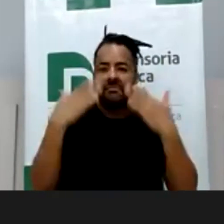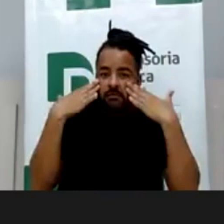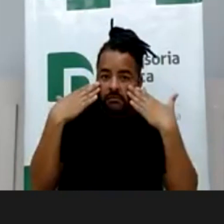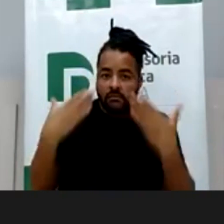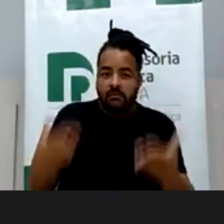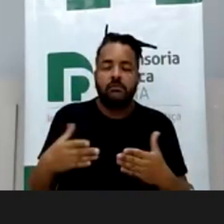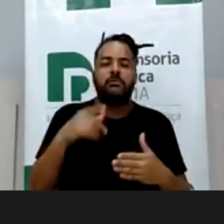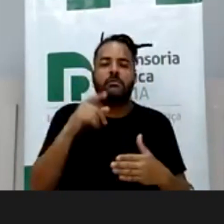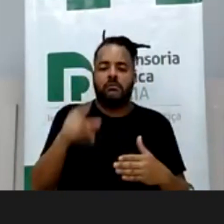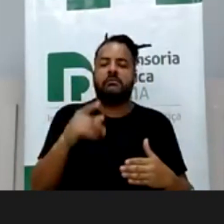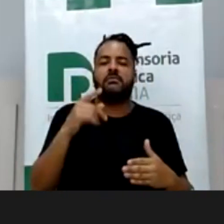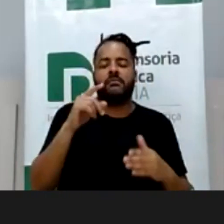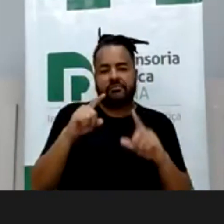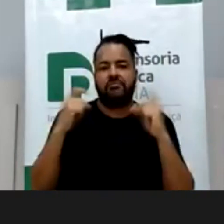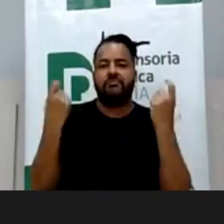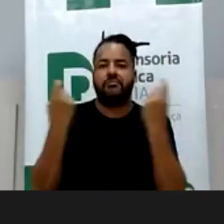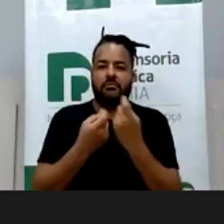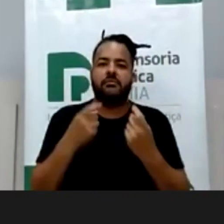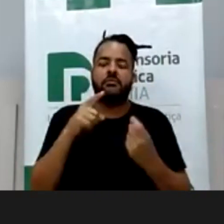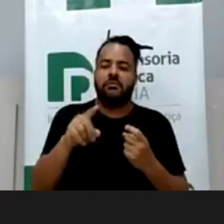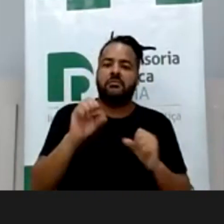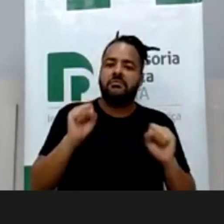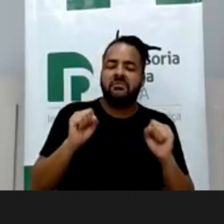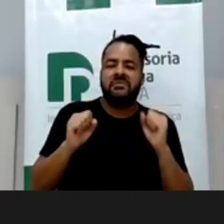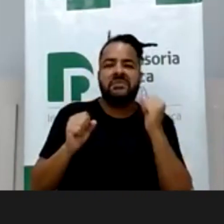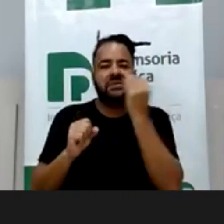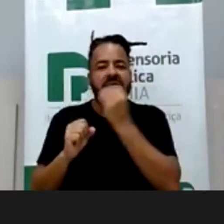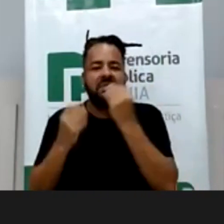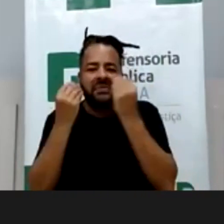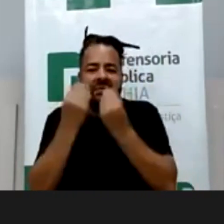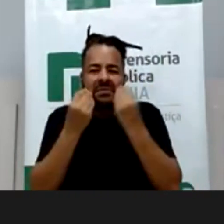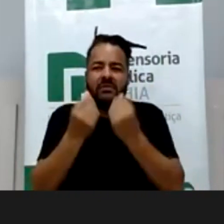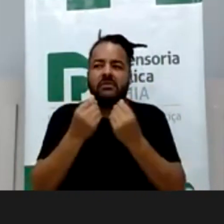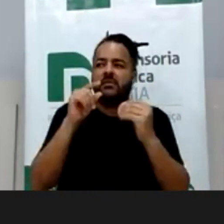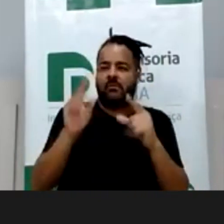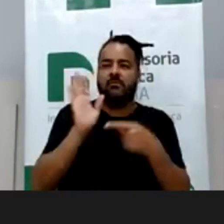à exploração sexual mesmo de forma sutil. Obrigado.